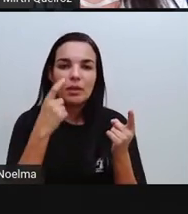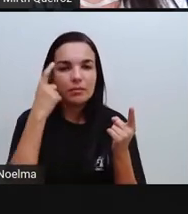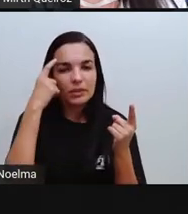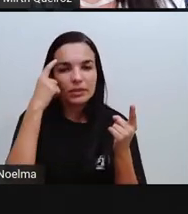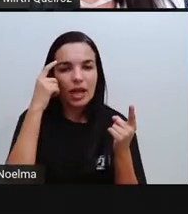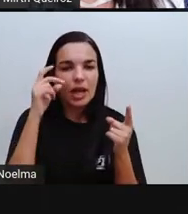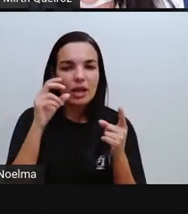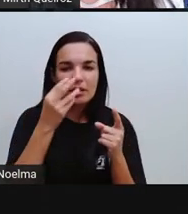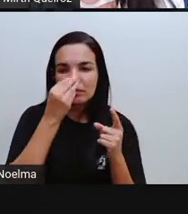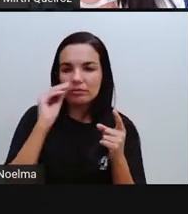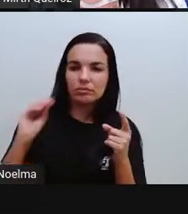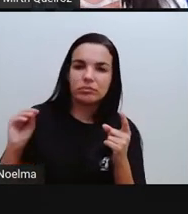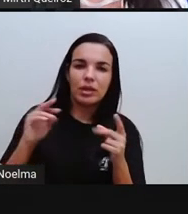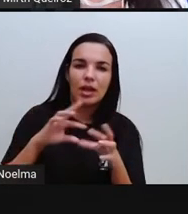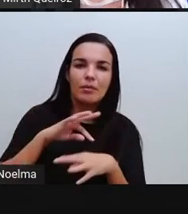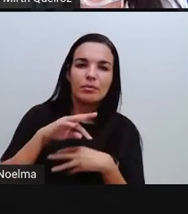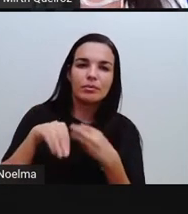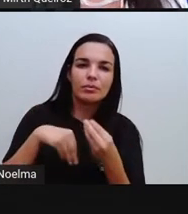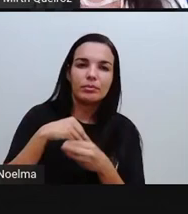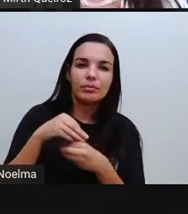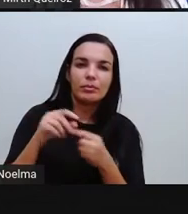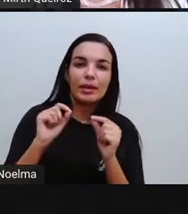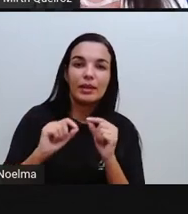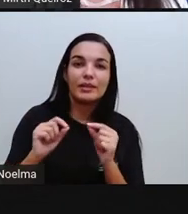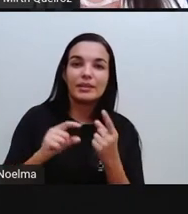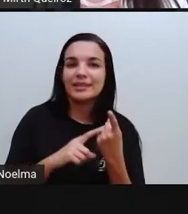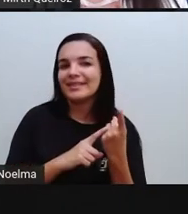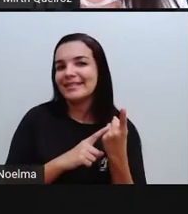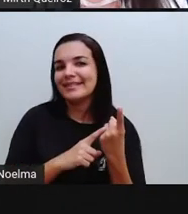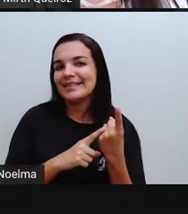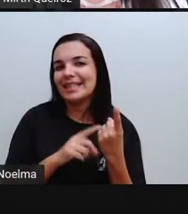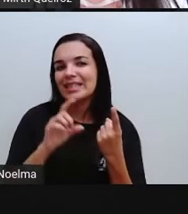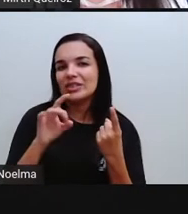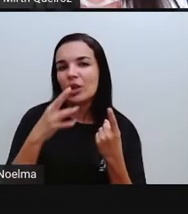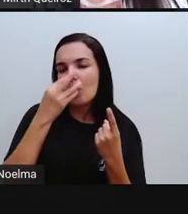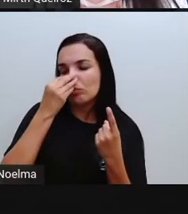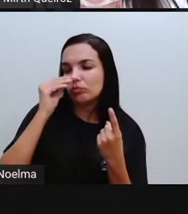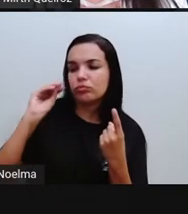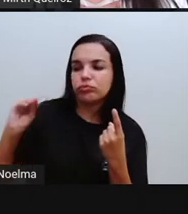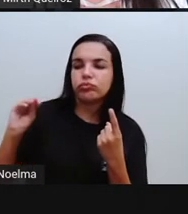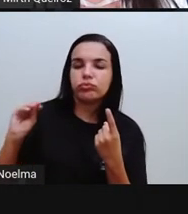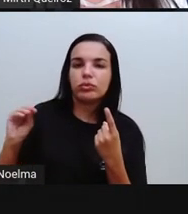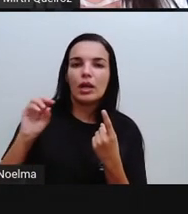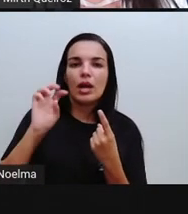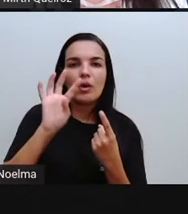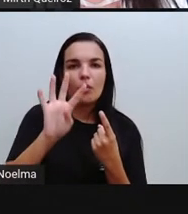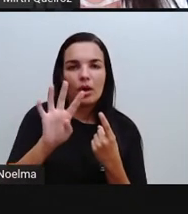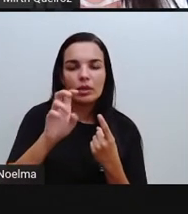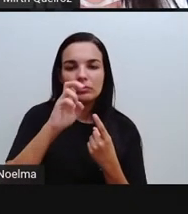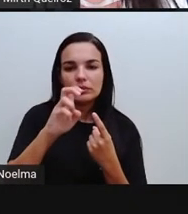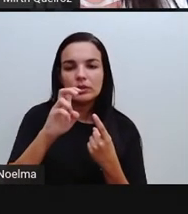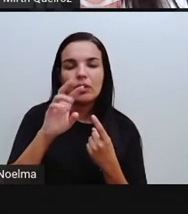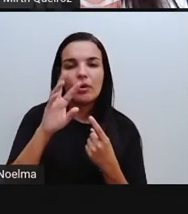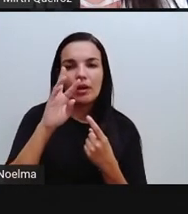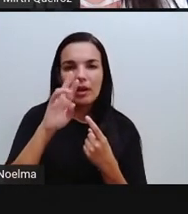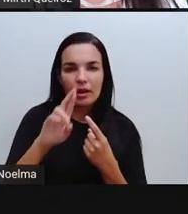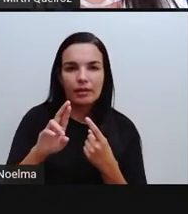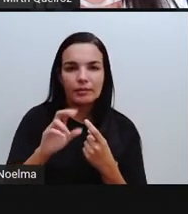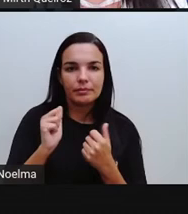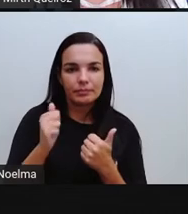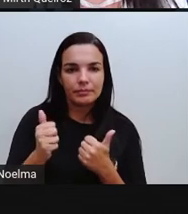repensar, recusar, reciclar. Aqui nós só não temos o recusar. Nós temos 4 dos 5Rs.